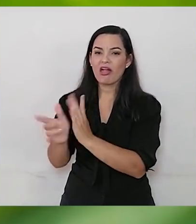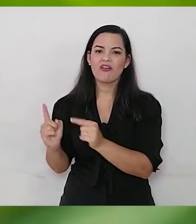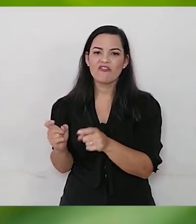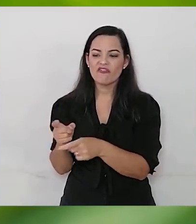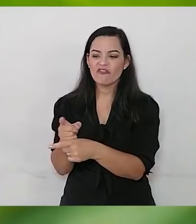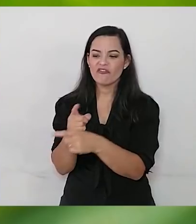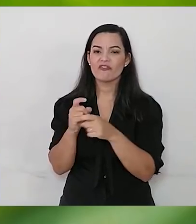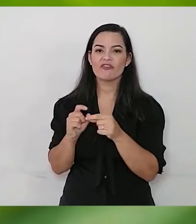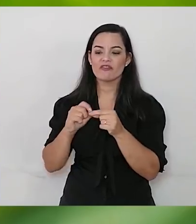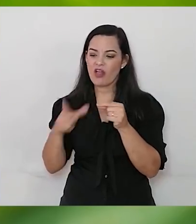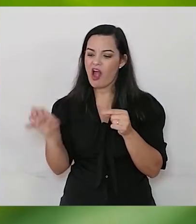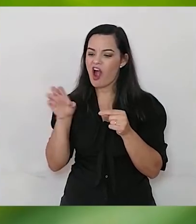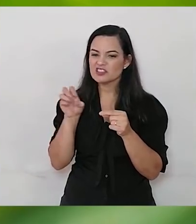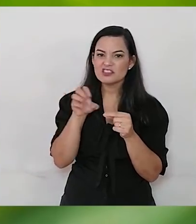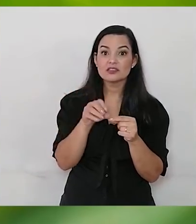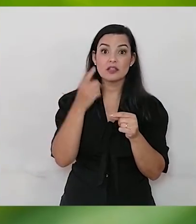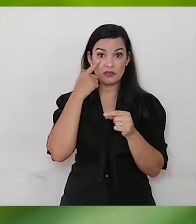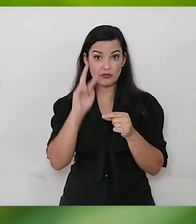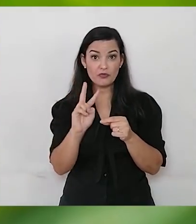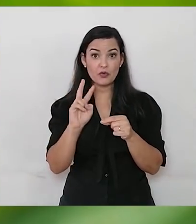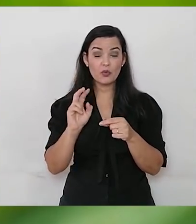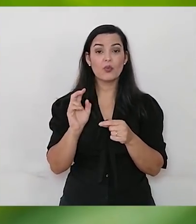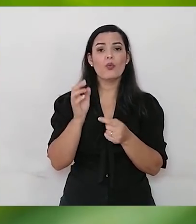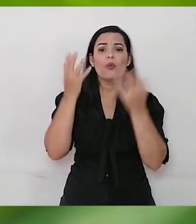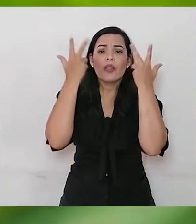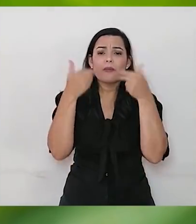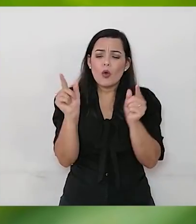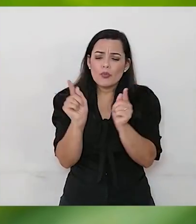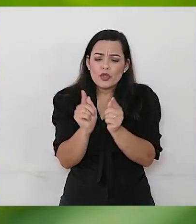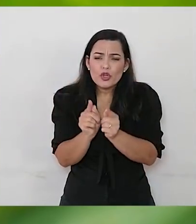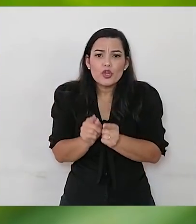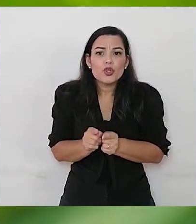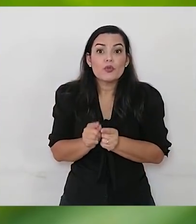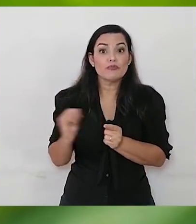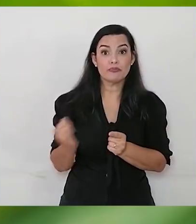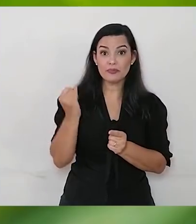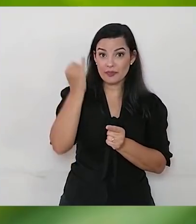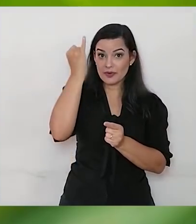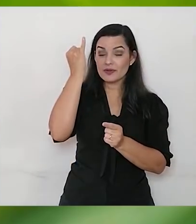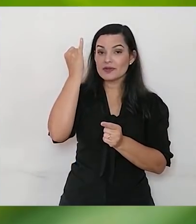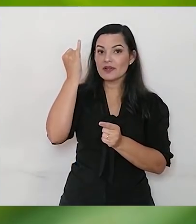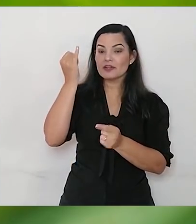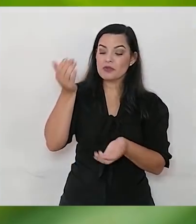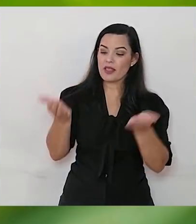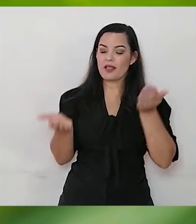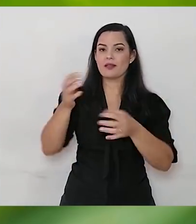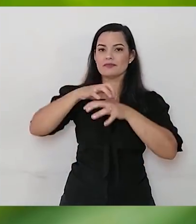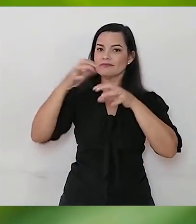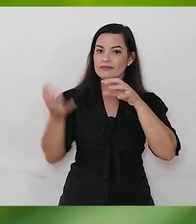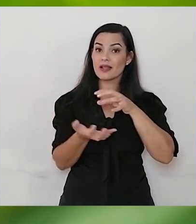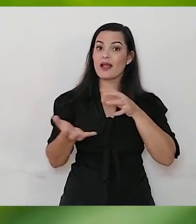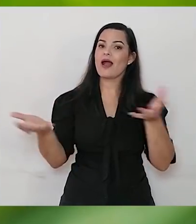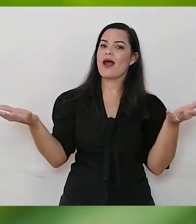pequenino tem uma grande importância para mantermos equilíbrio ecológico. Tenho certeza que